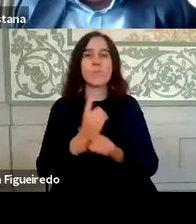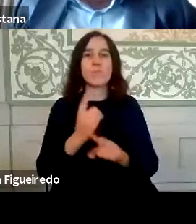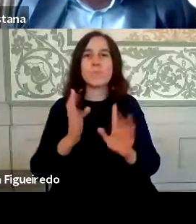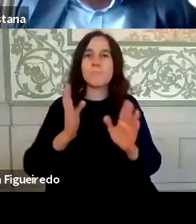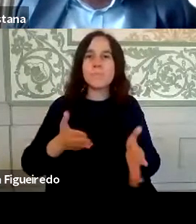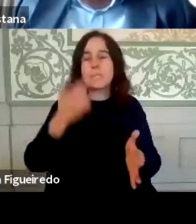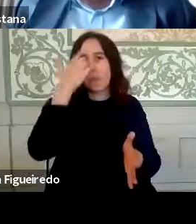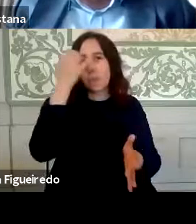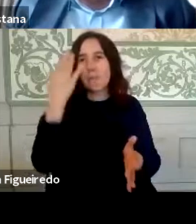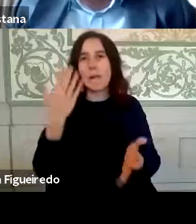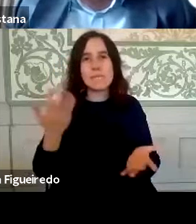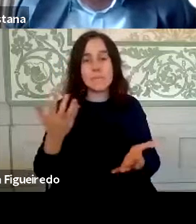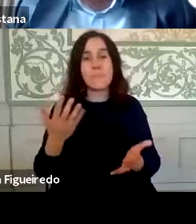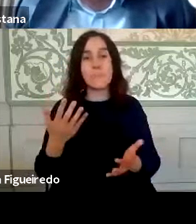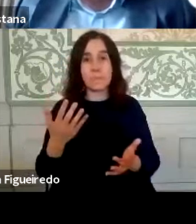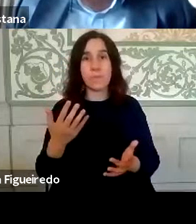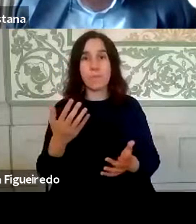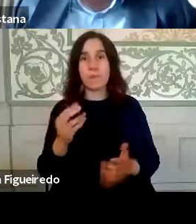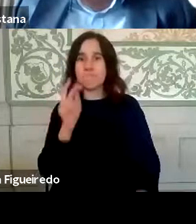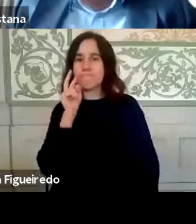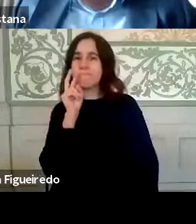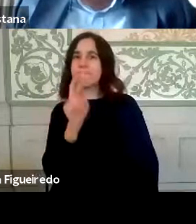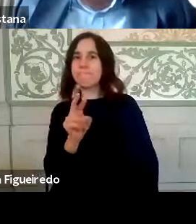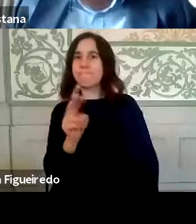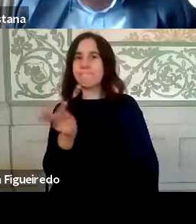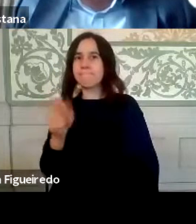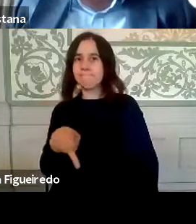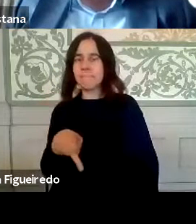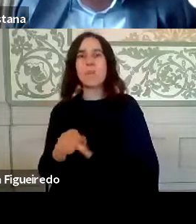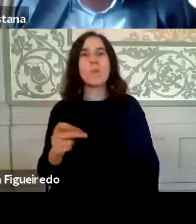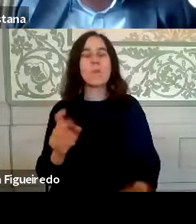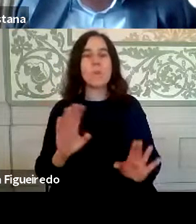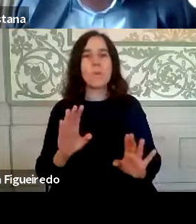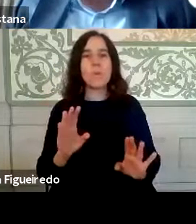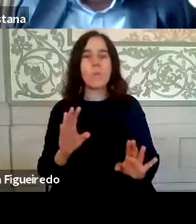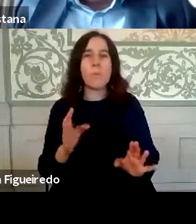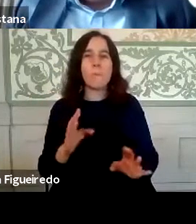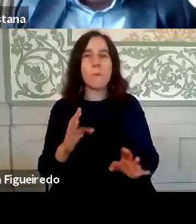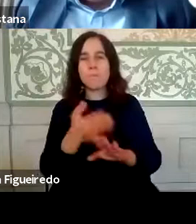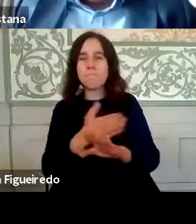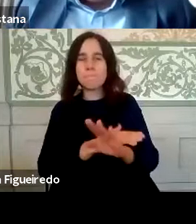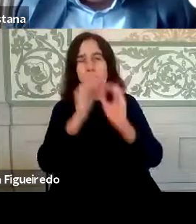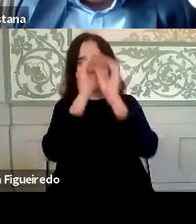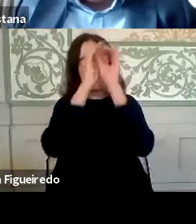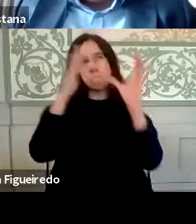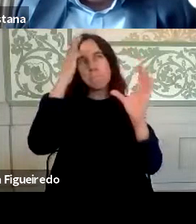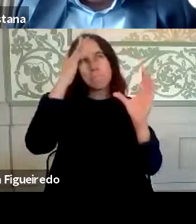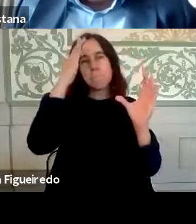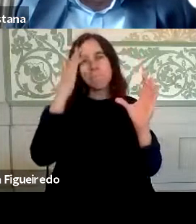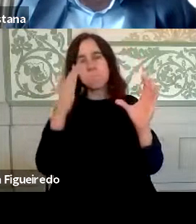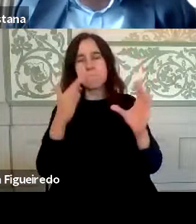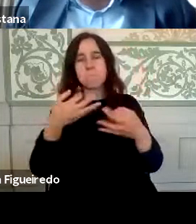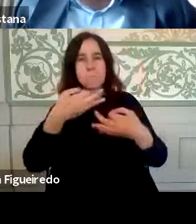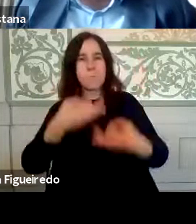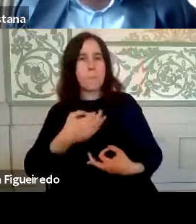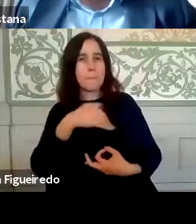compreender isto a partir da observação direta do fenómeno, e não a partir de nenhuma pré-conceptualização mais formal,